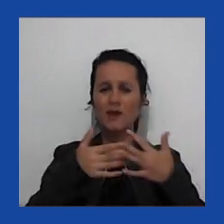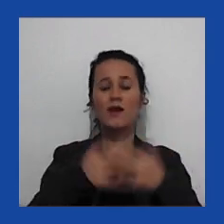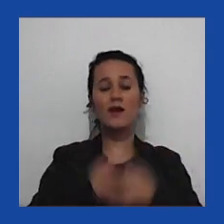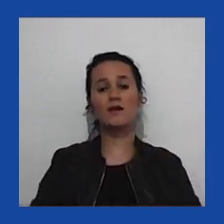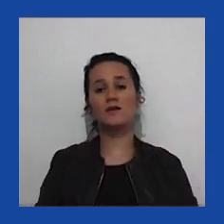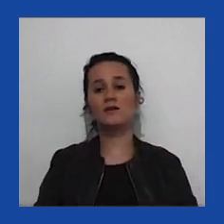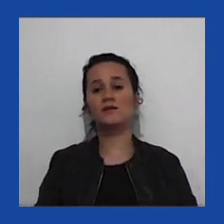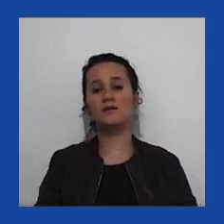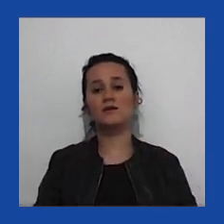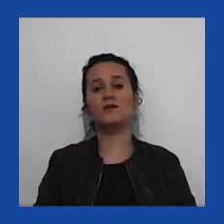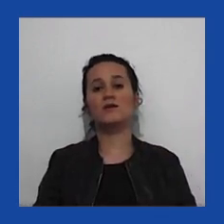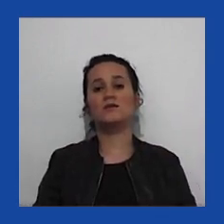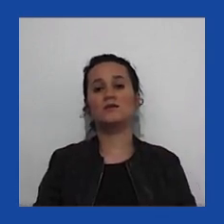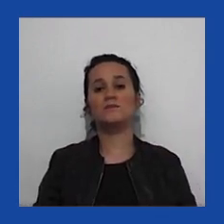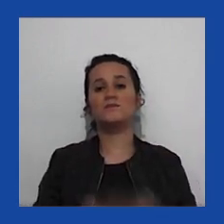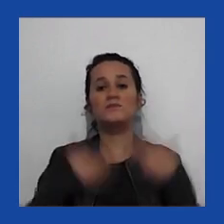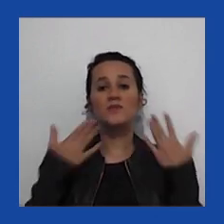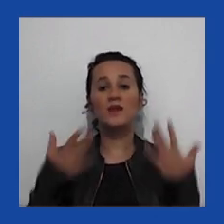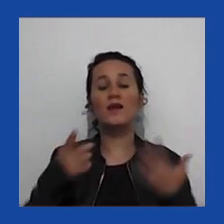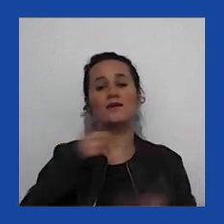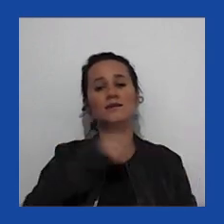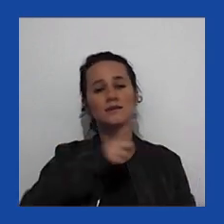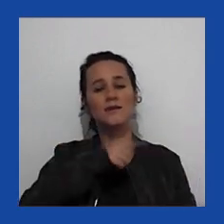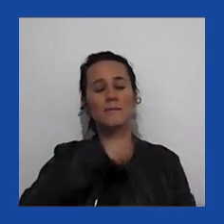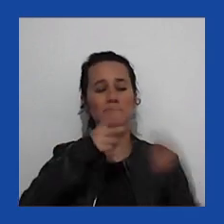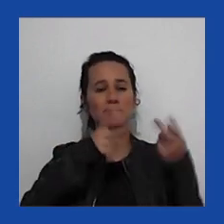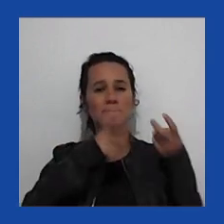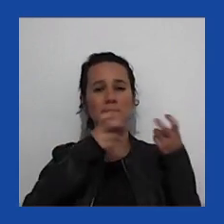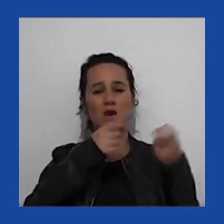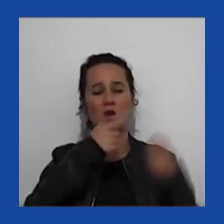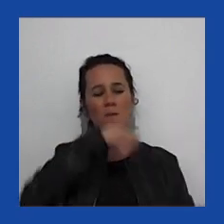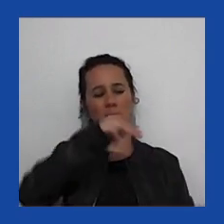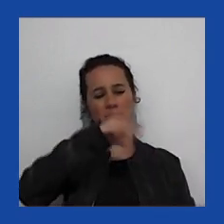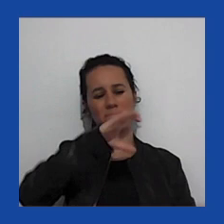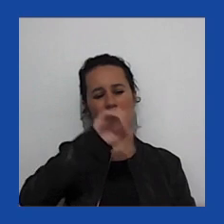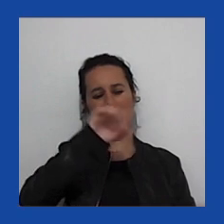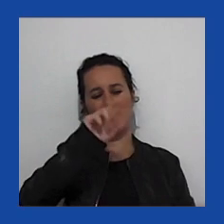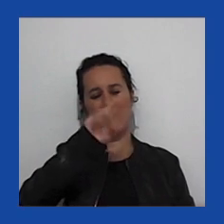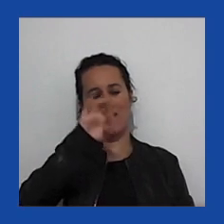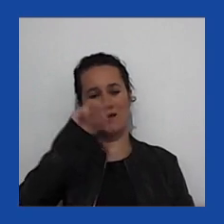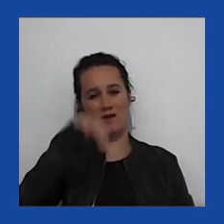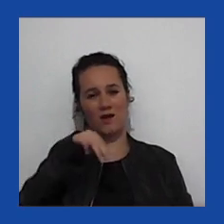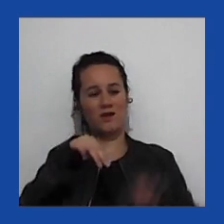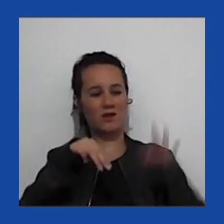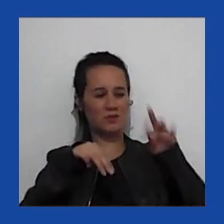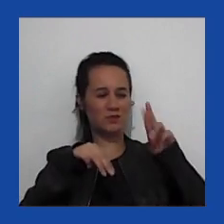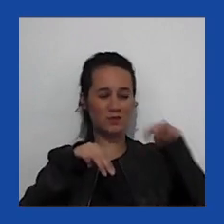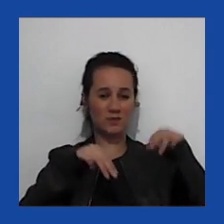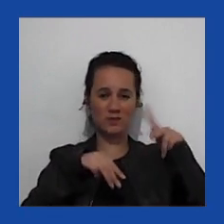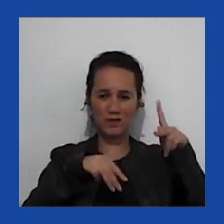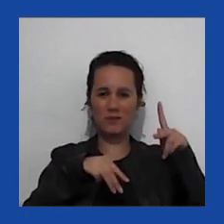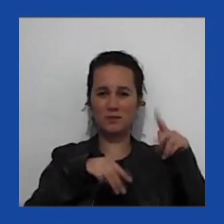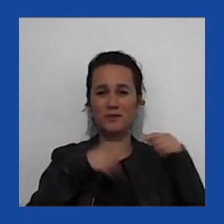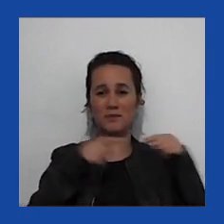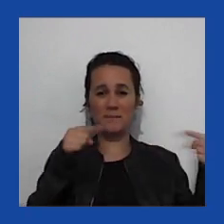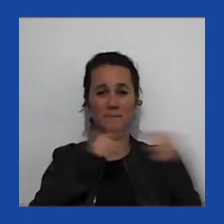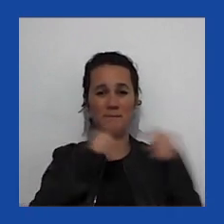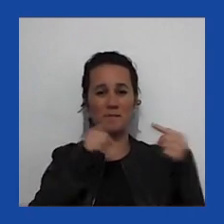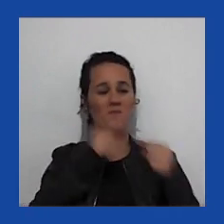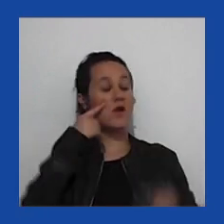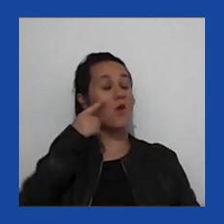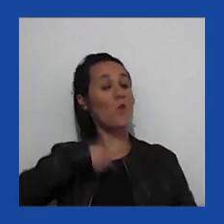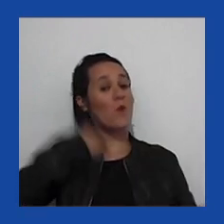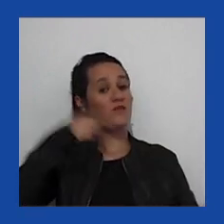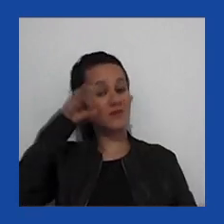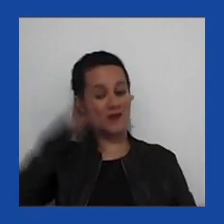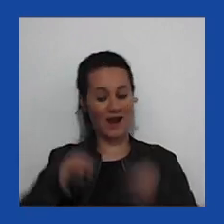e há uma ligação direta entre McCarthy e Trump na figura do Roy Cohn, o advogado, assessor do